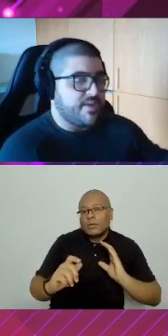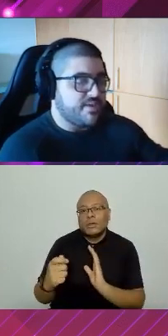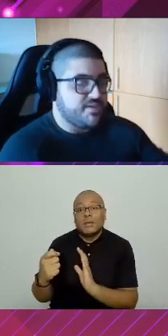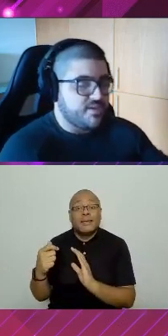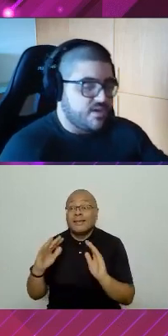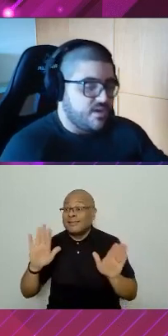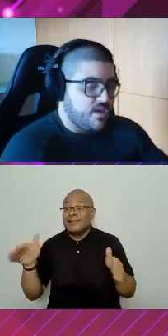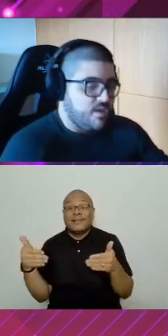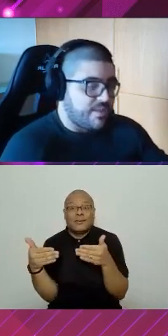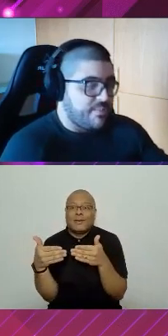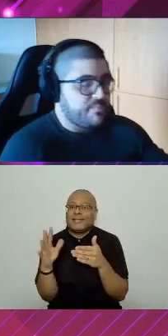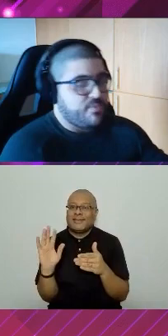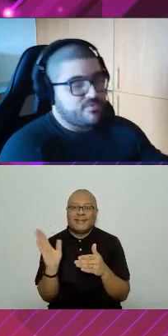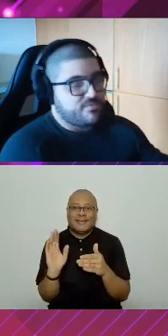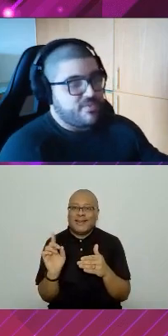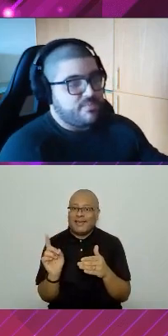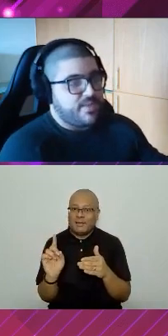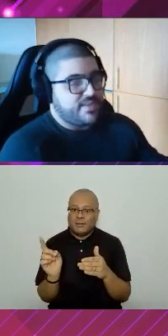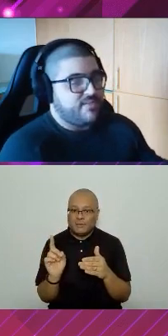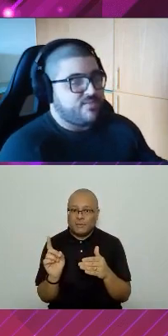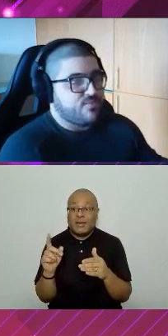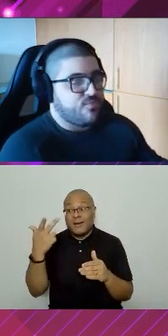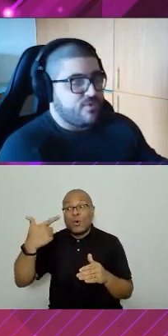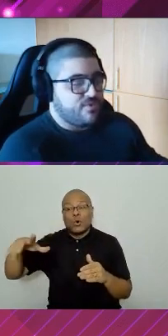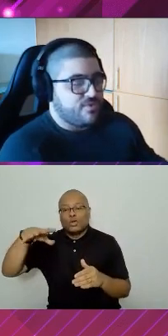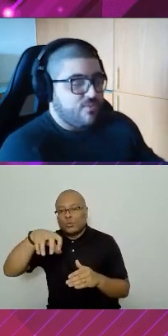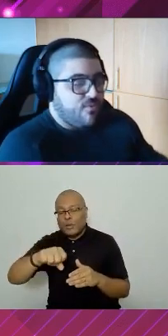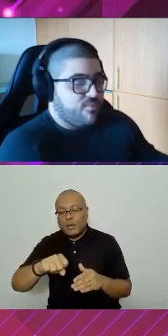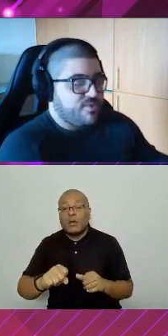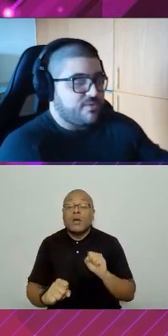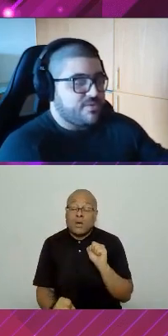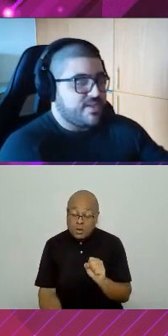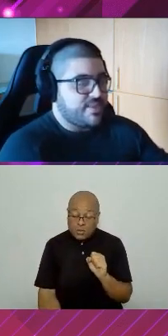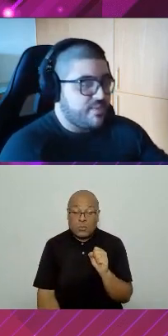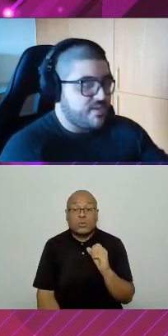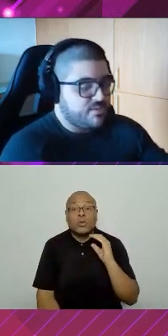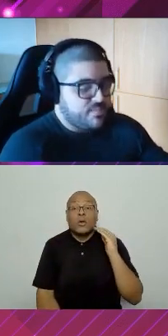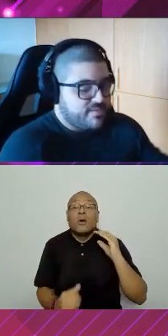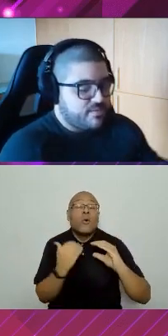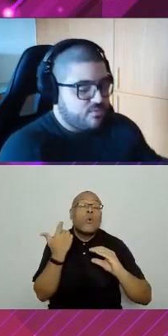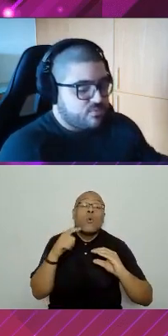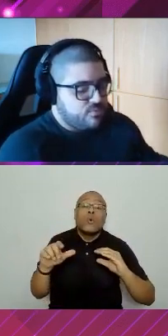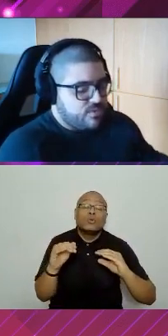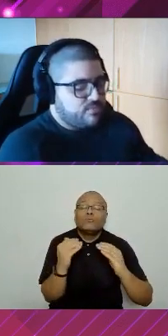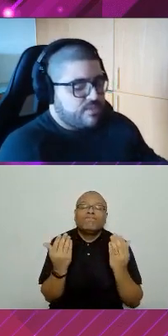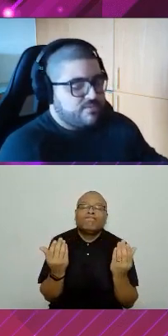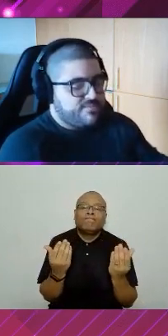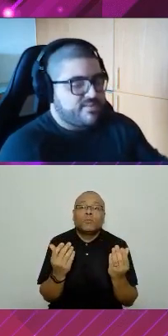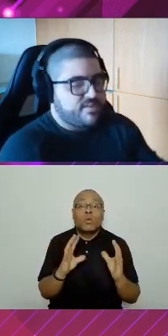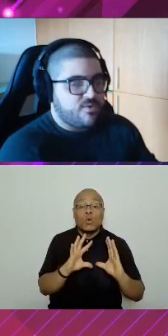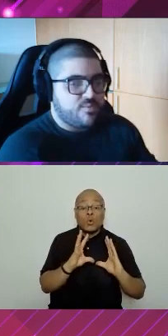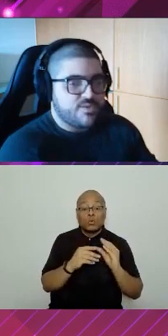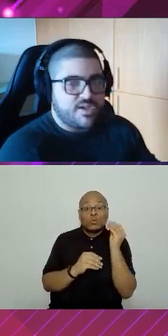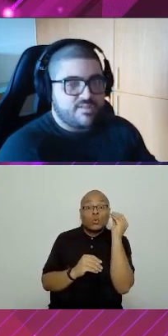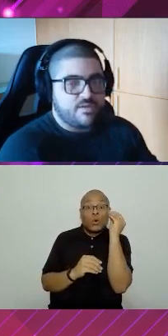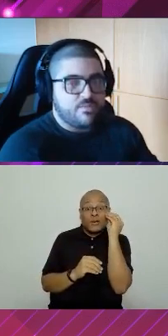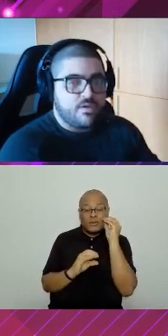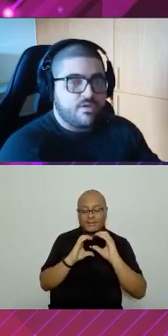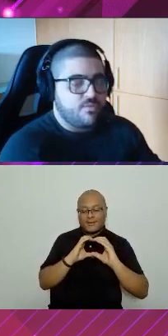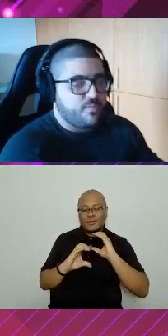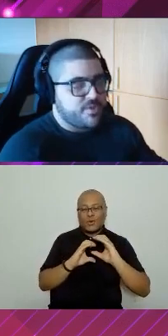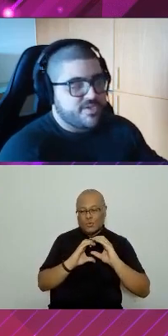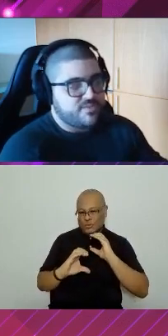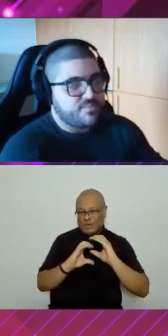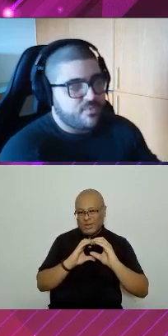diretamente. Eu também posso ver através de um cookie onde eu não comunico diretamente. Então, eu pensei que tudo que eu tento fazer de comunicação